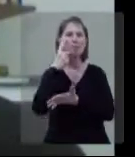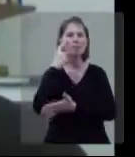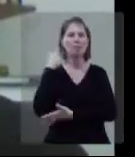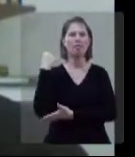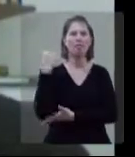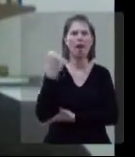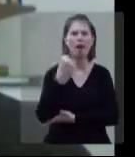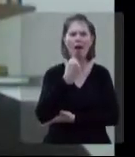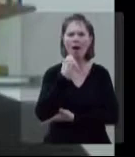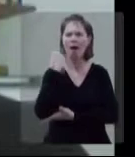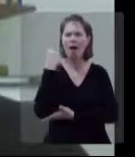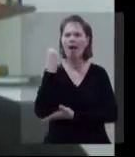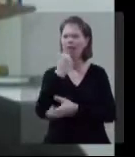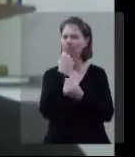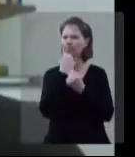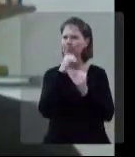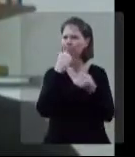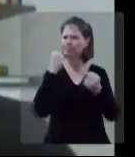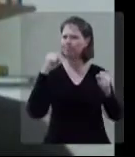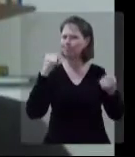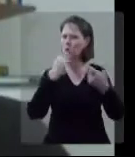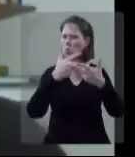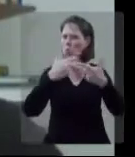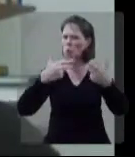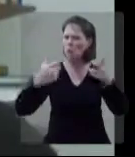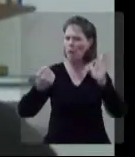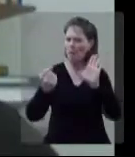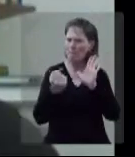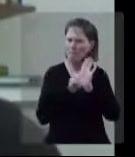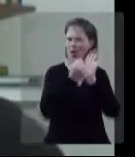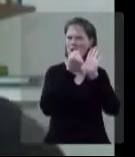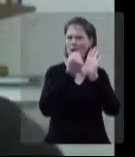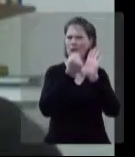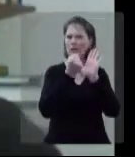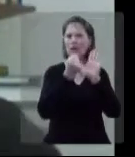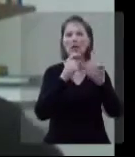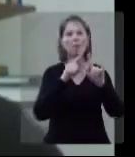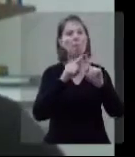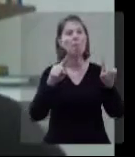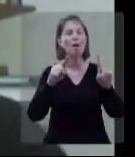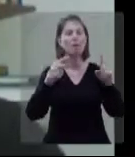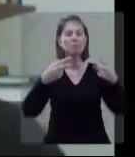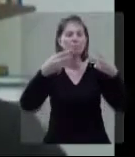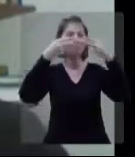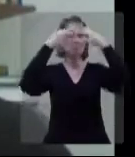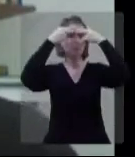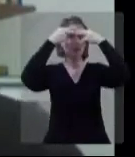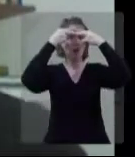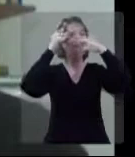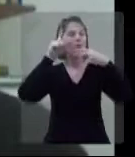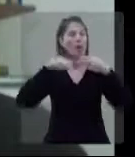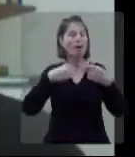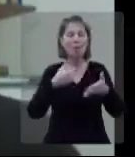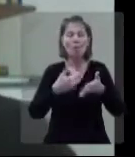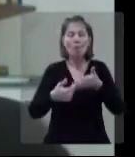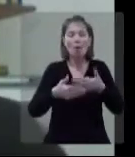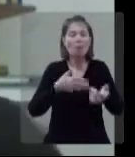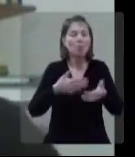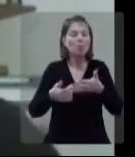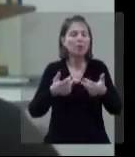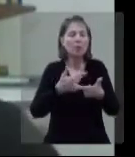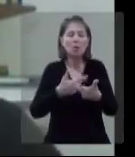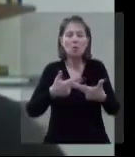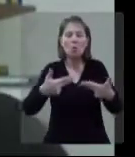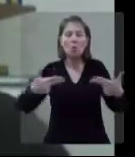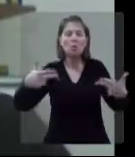ou pensamos na palavra trauma, geralmente vem aquelas catástrofes, algo que marcou